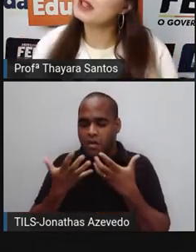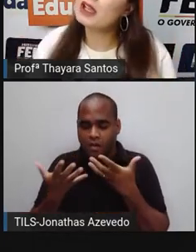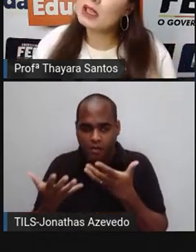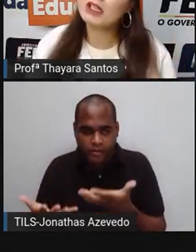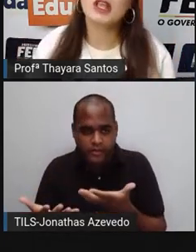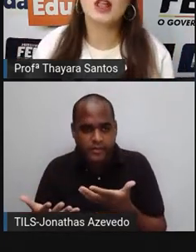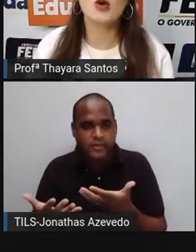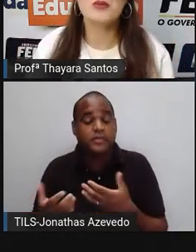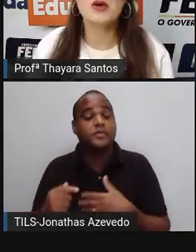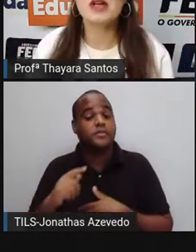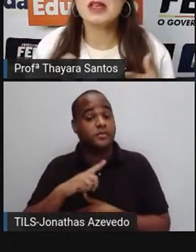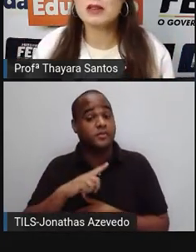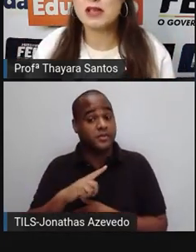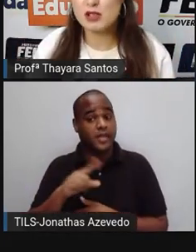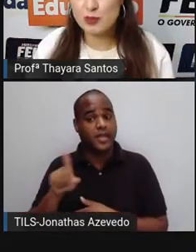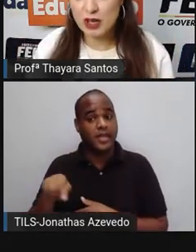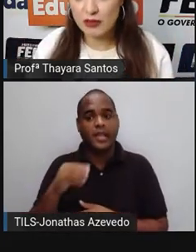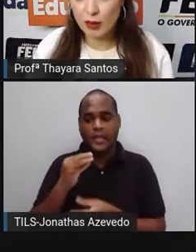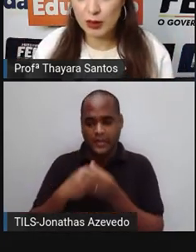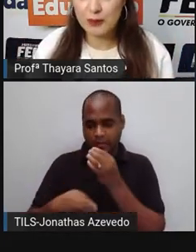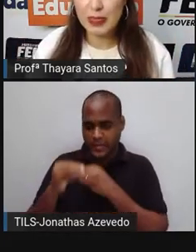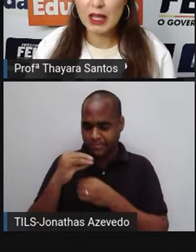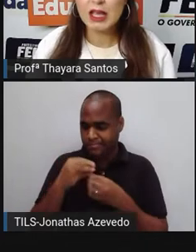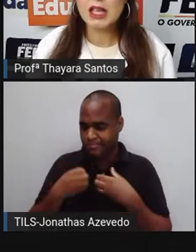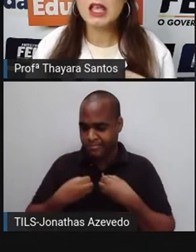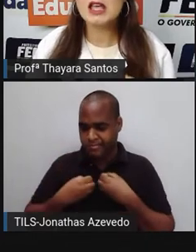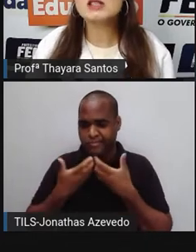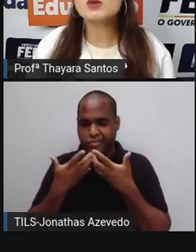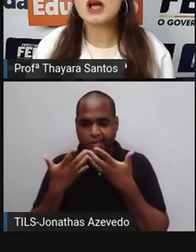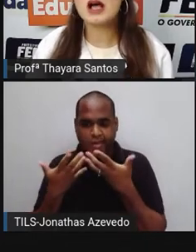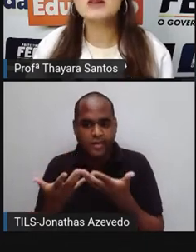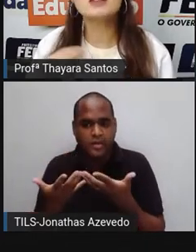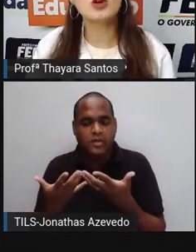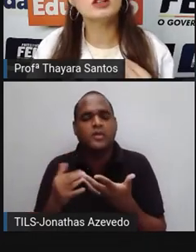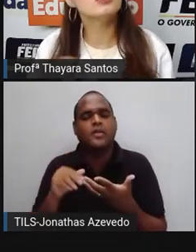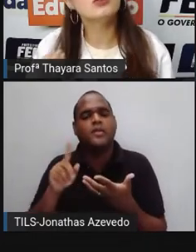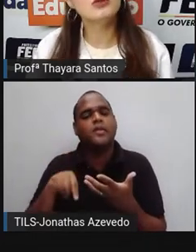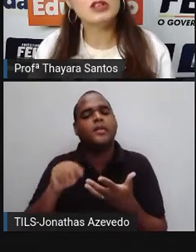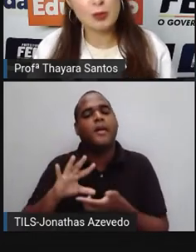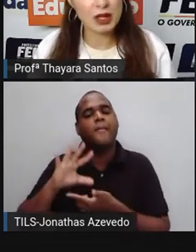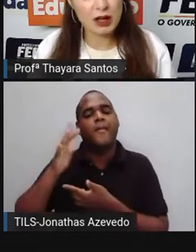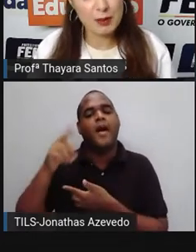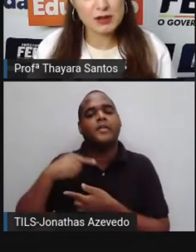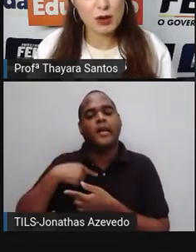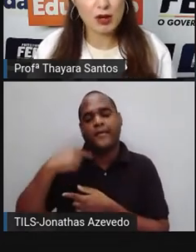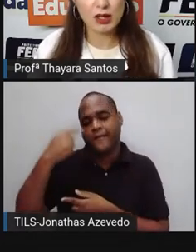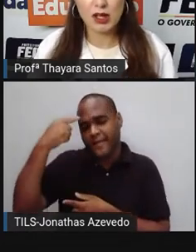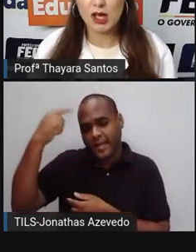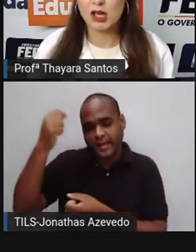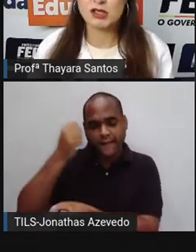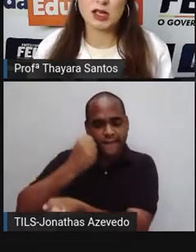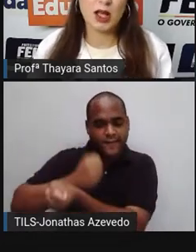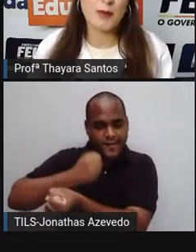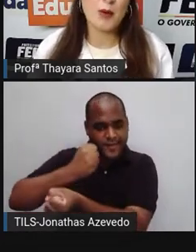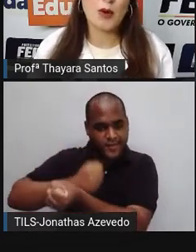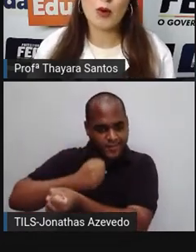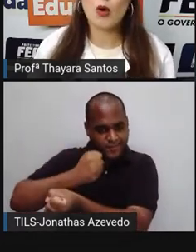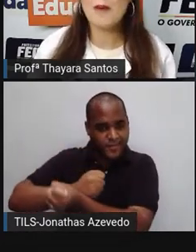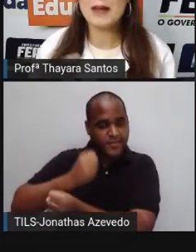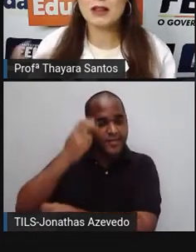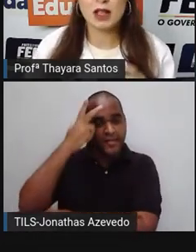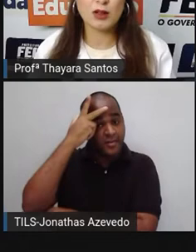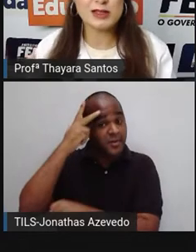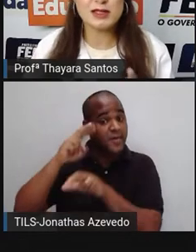comida que ela comeu em excesso para fora. E isso acaba se tornando um vício para aquela pessoa. Elas acabam